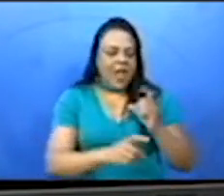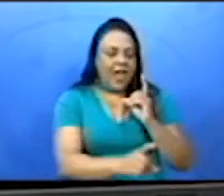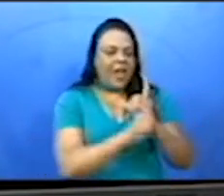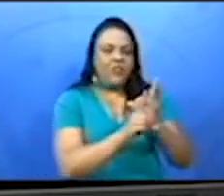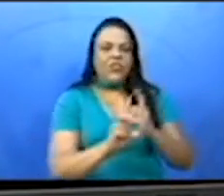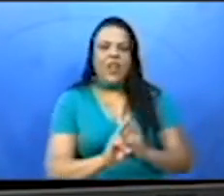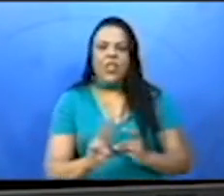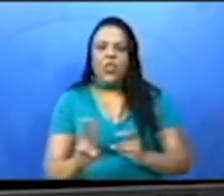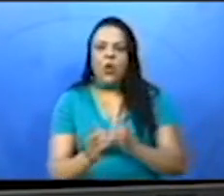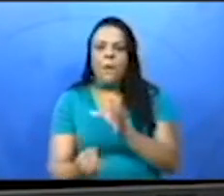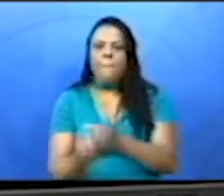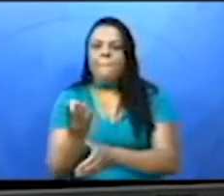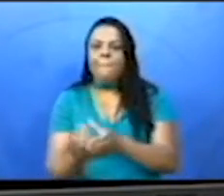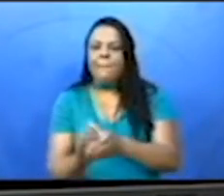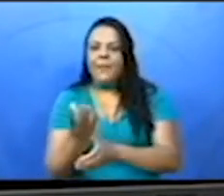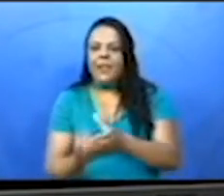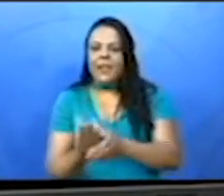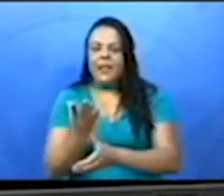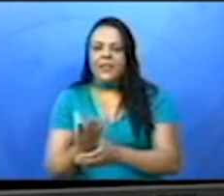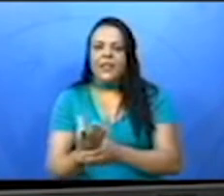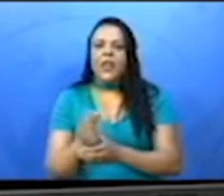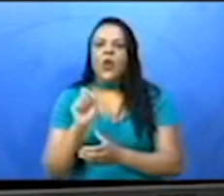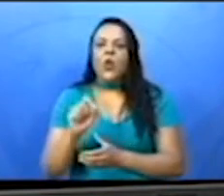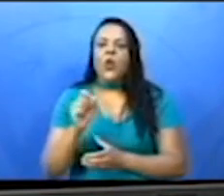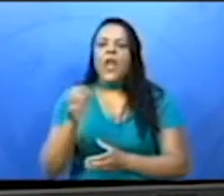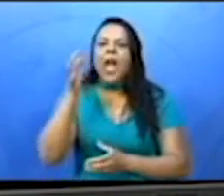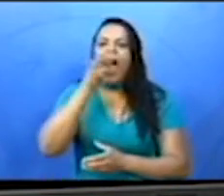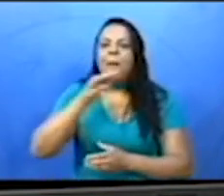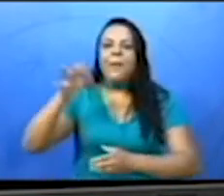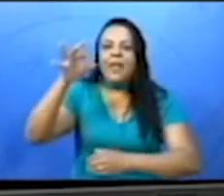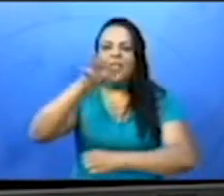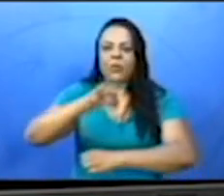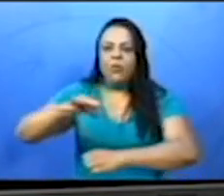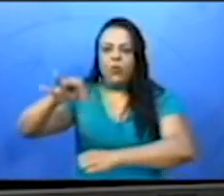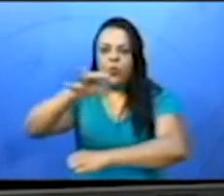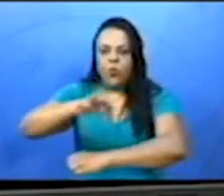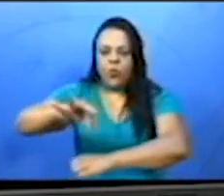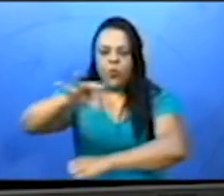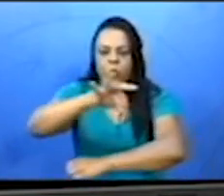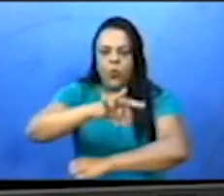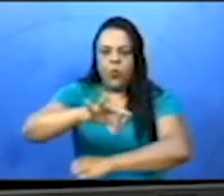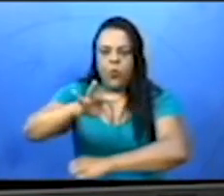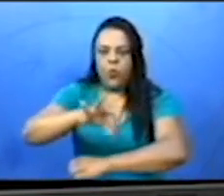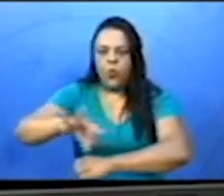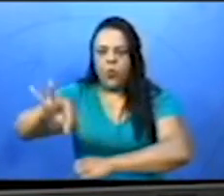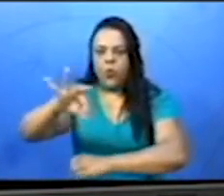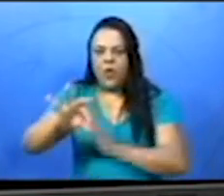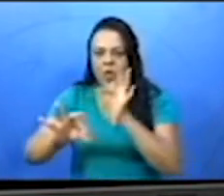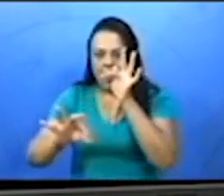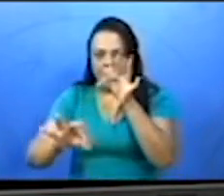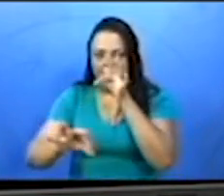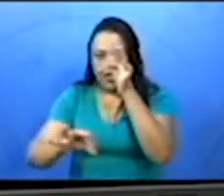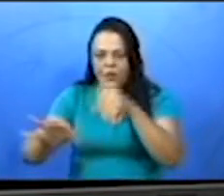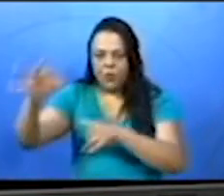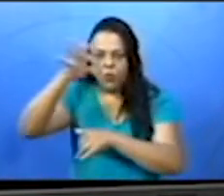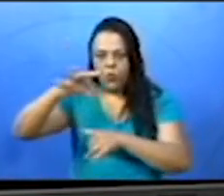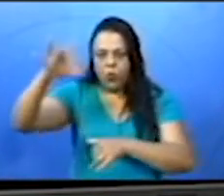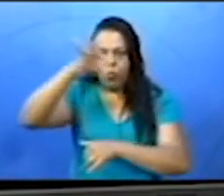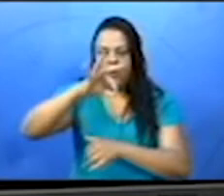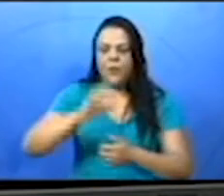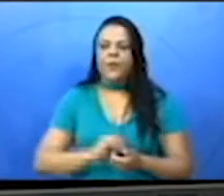são polinizadas por abelhas. Para isso, vamos disponibilizar o